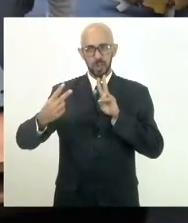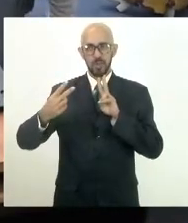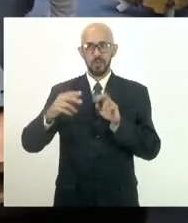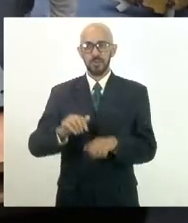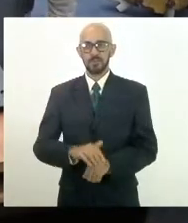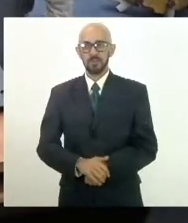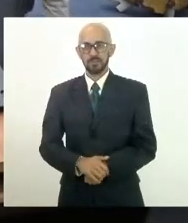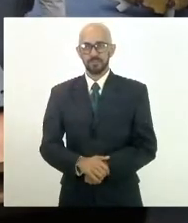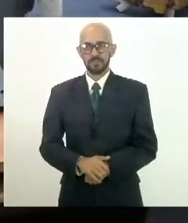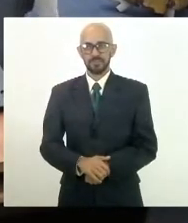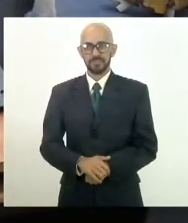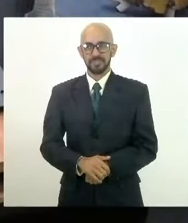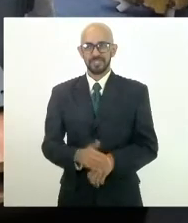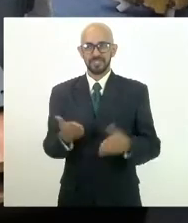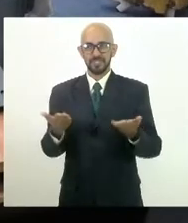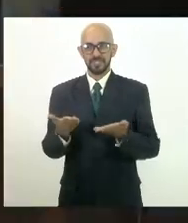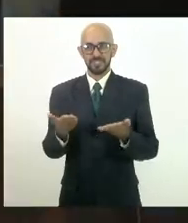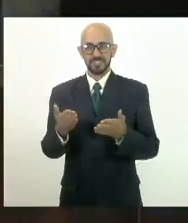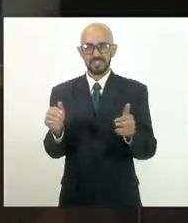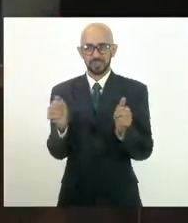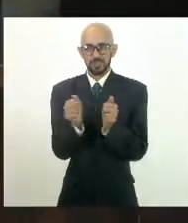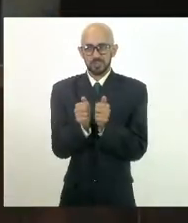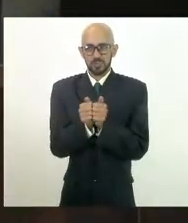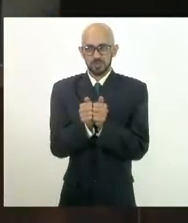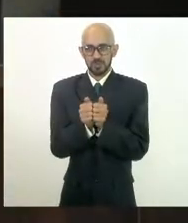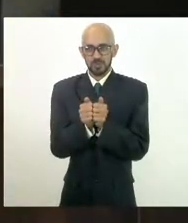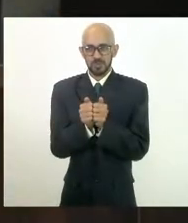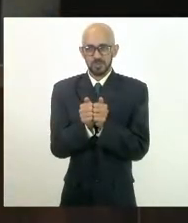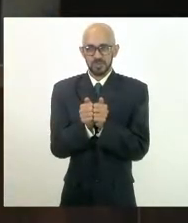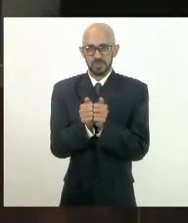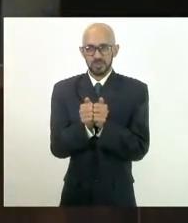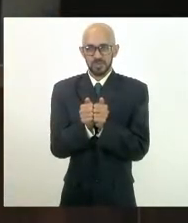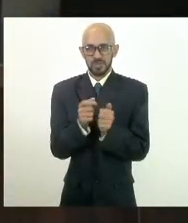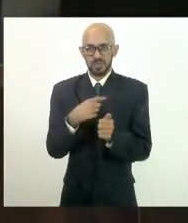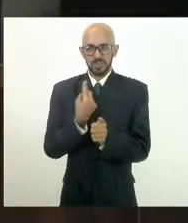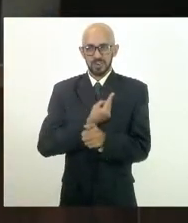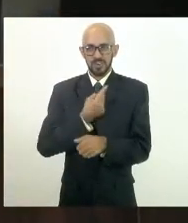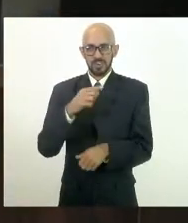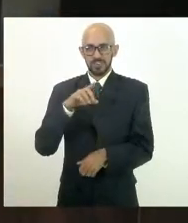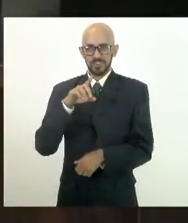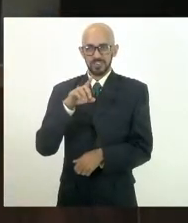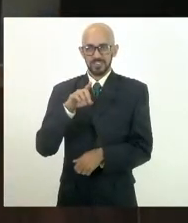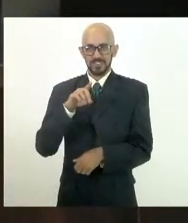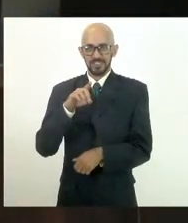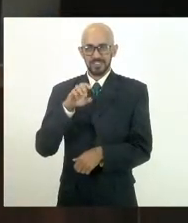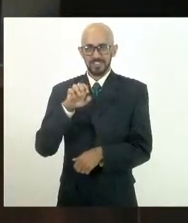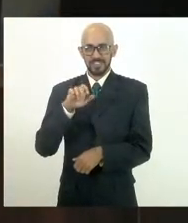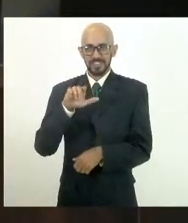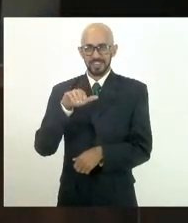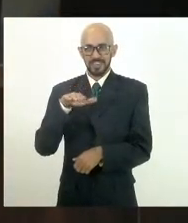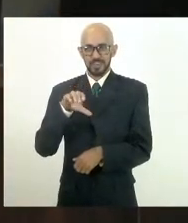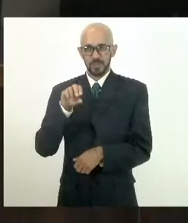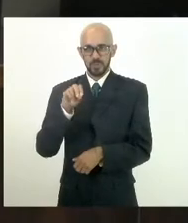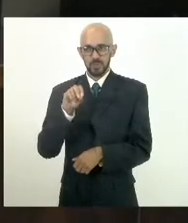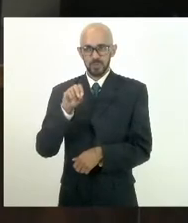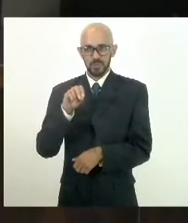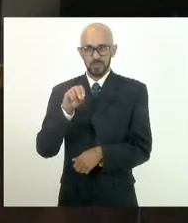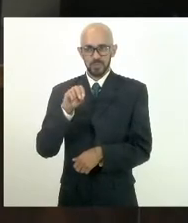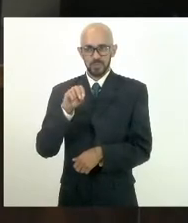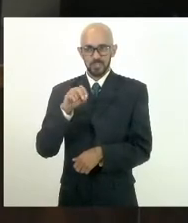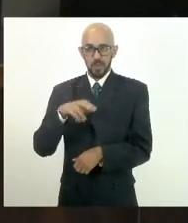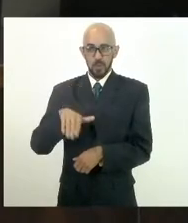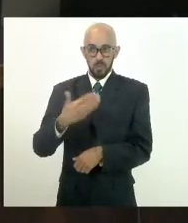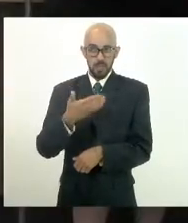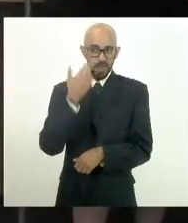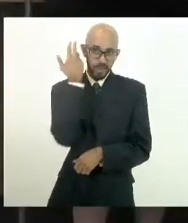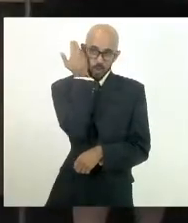mas estamos juntos, nosso decano, viu, Eleomar, você não é o decano, nem o Luiz Paulo. Olha o